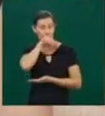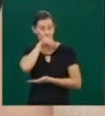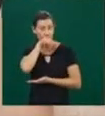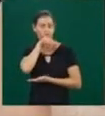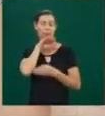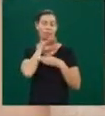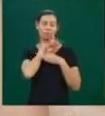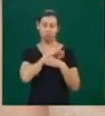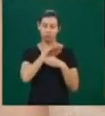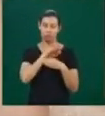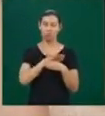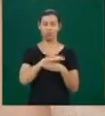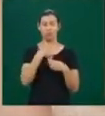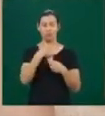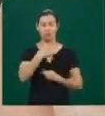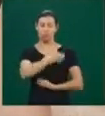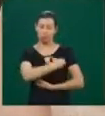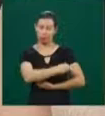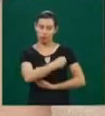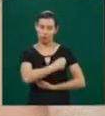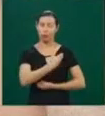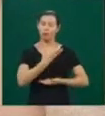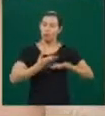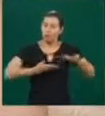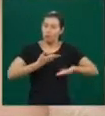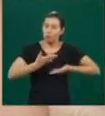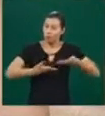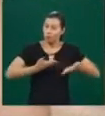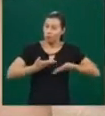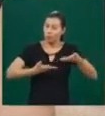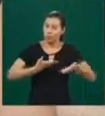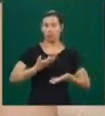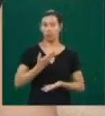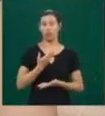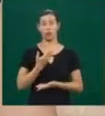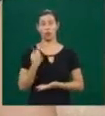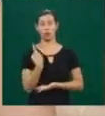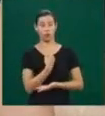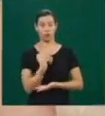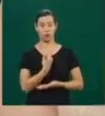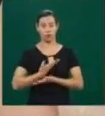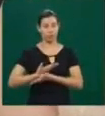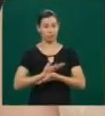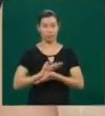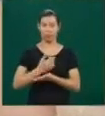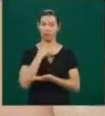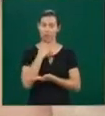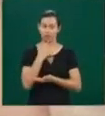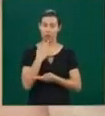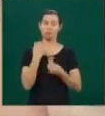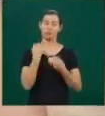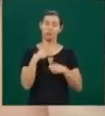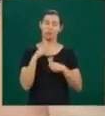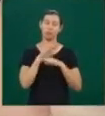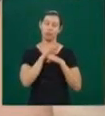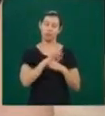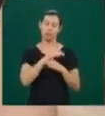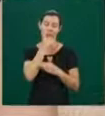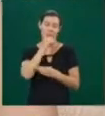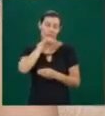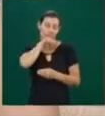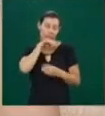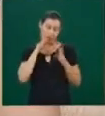a espécie humana é dos mamíferos mais incompetentes para dar conta dessa sobrevivência num primeiro momento. Então, ele precisa dessa dedicação